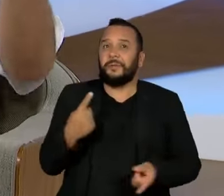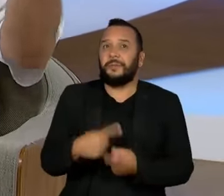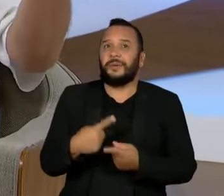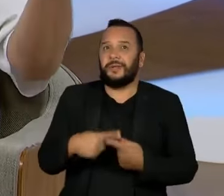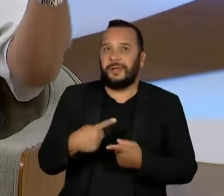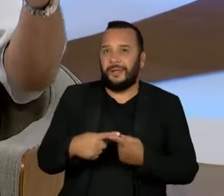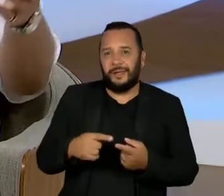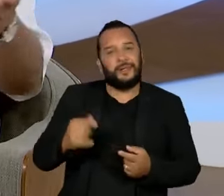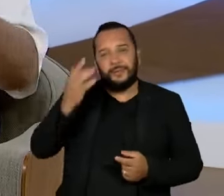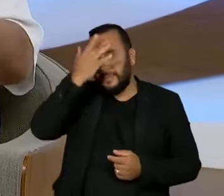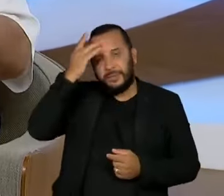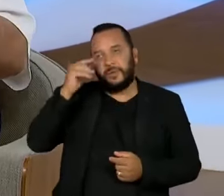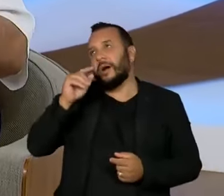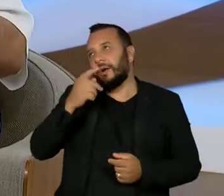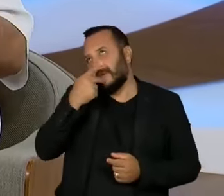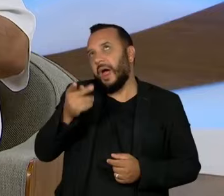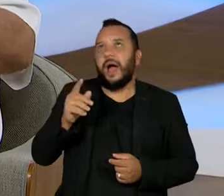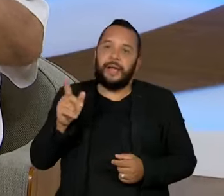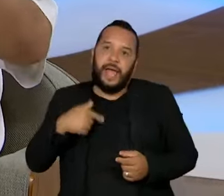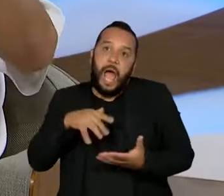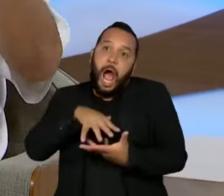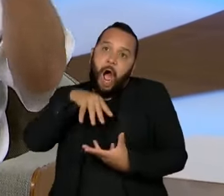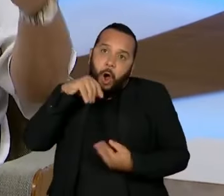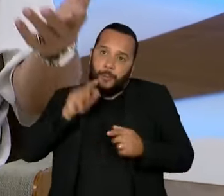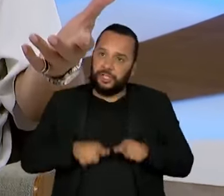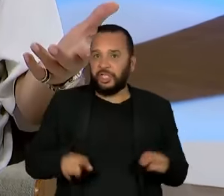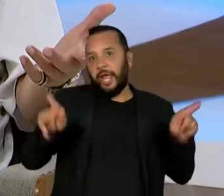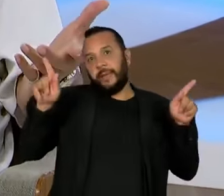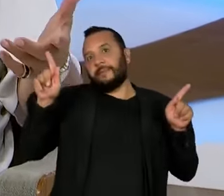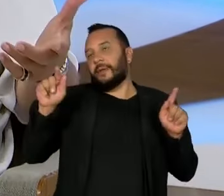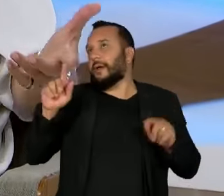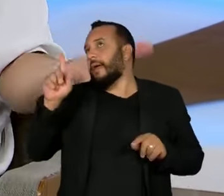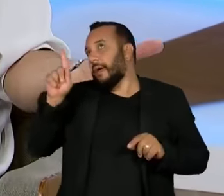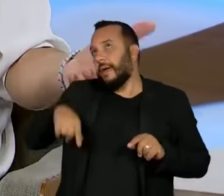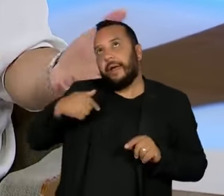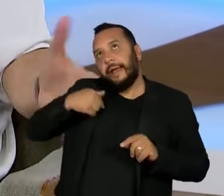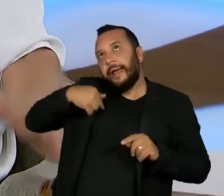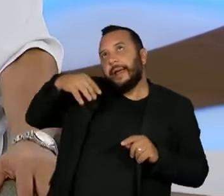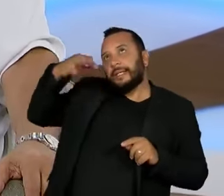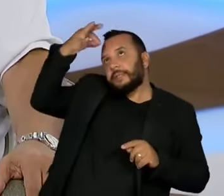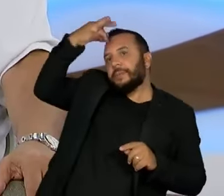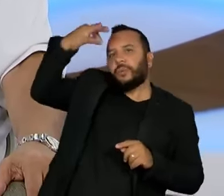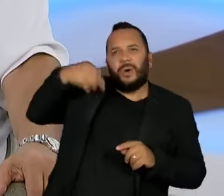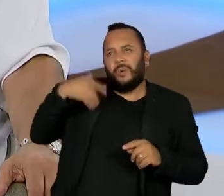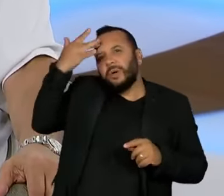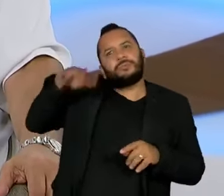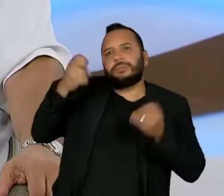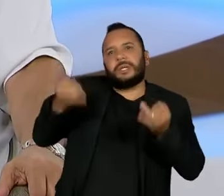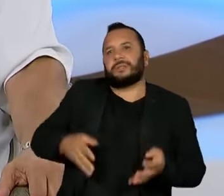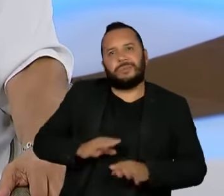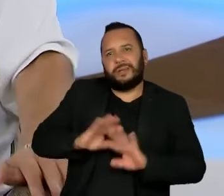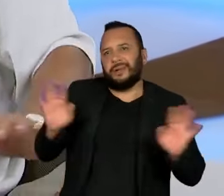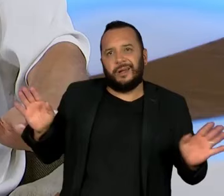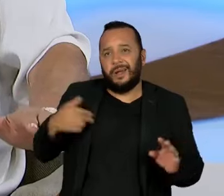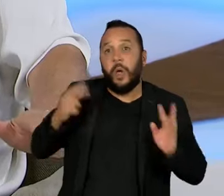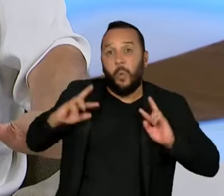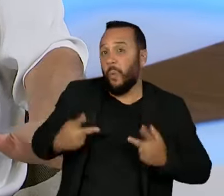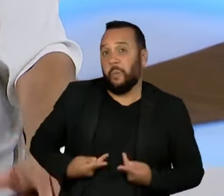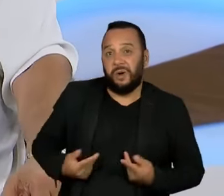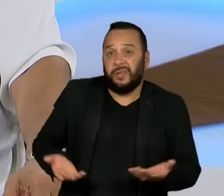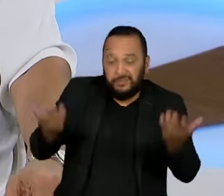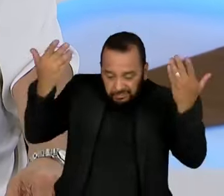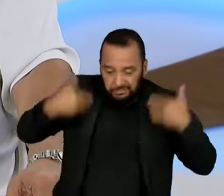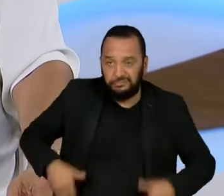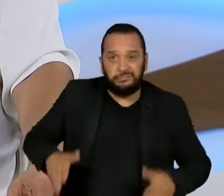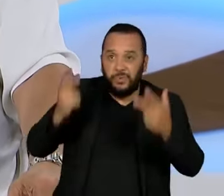acha que é alma gêmea, que é espiritualidade, que são outras vidas. Eu não tenho capacidade, sinceramente, como ser humano normal,